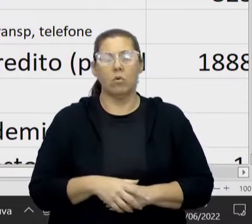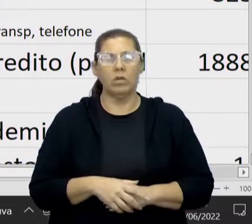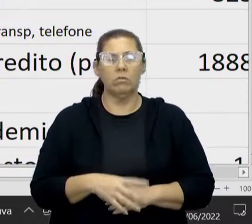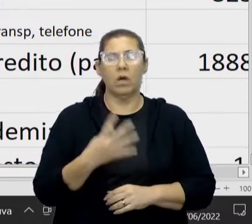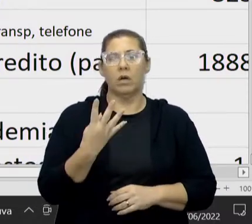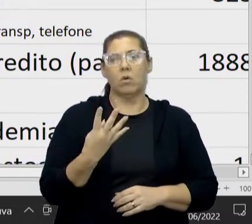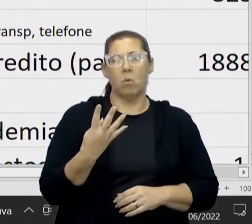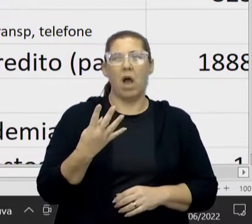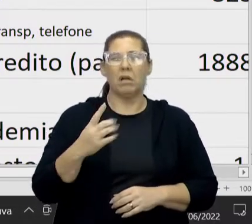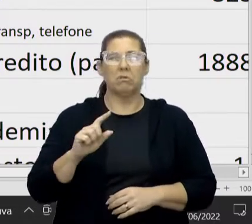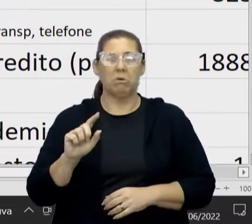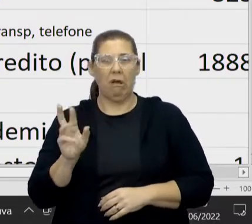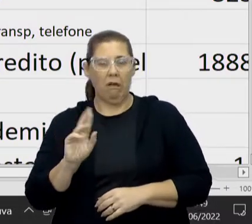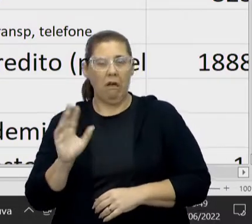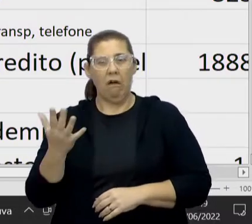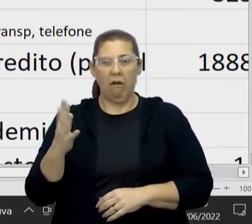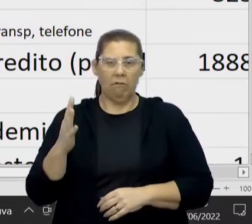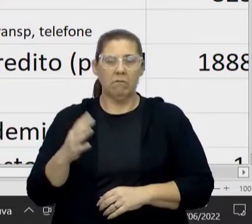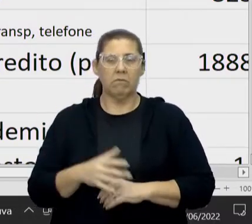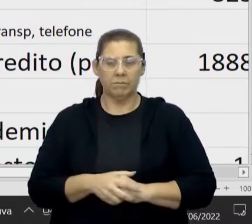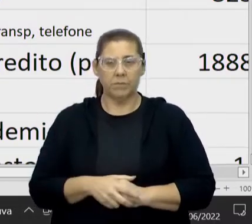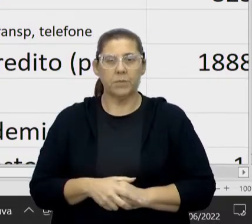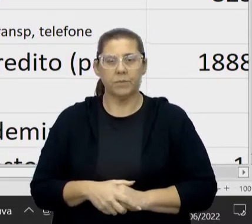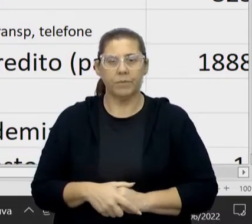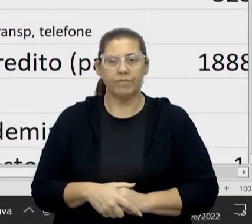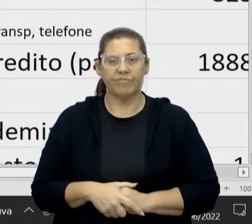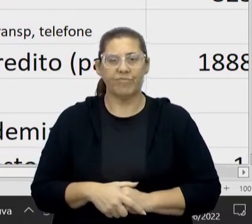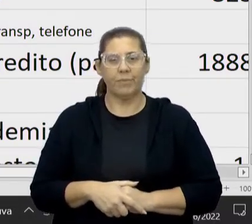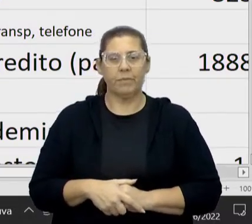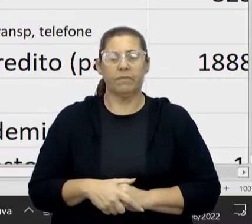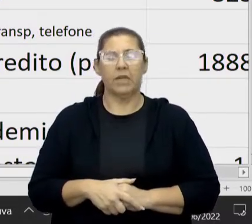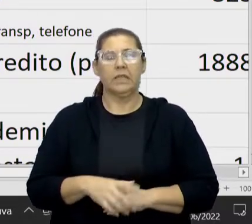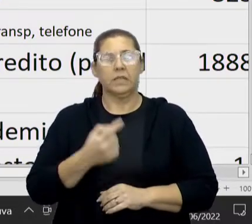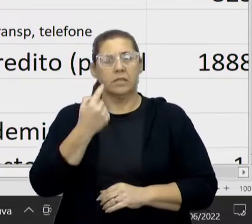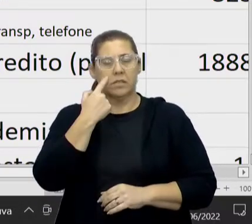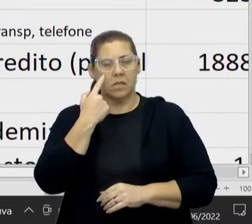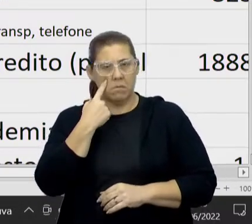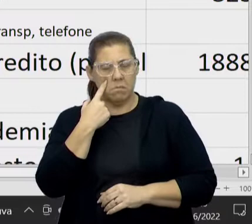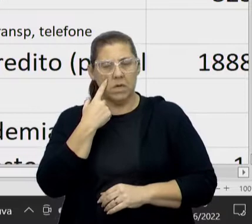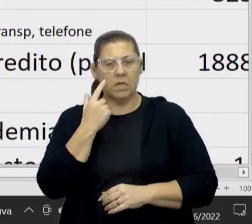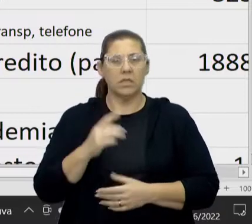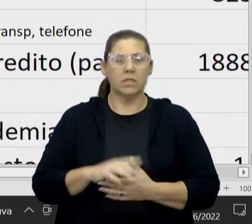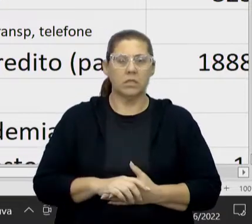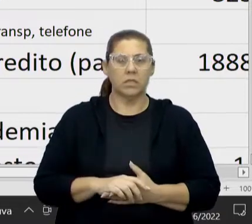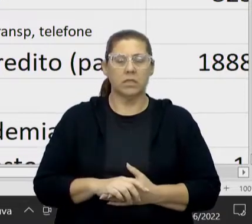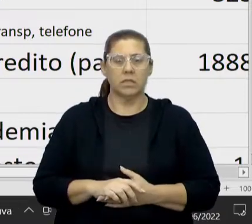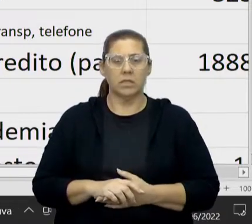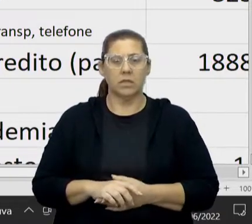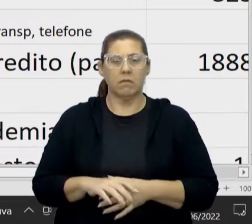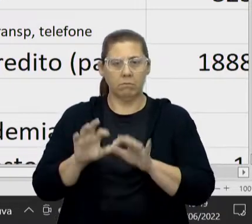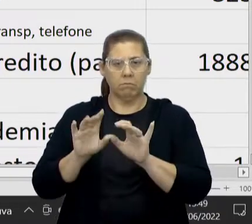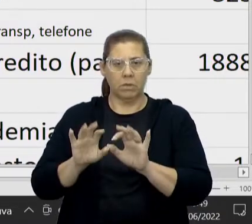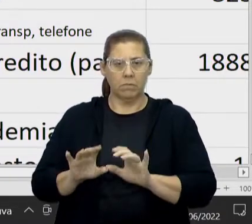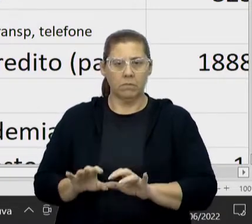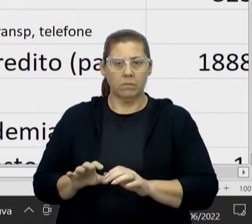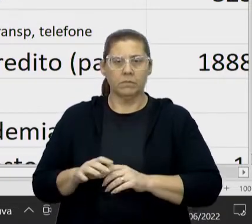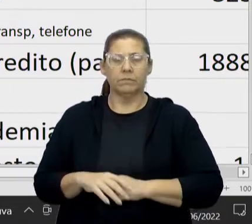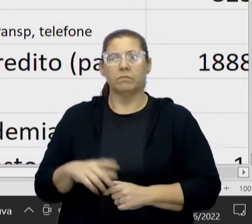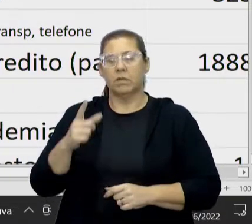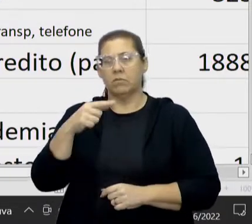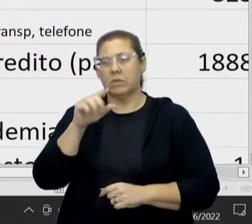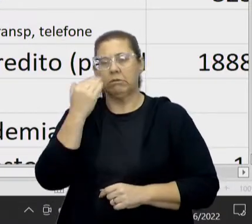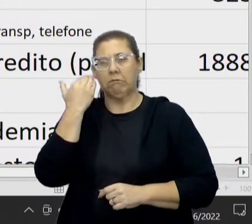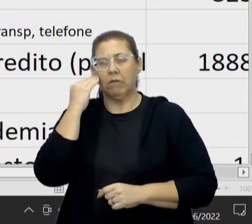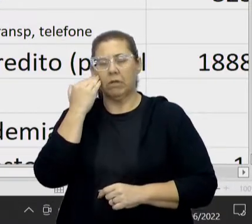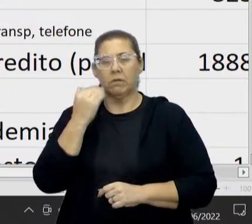4 e pouco. Então, o dólar australiano ainda é um pouco mais barato. Sim. Então, vamos lá. Então, pensando, eu vou escrever aqui, para vocês